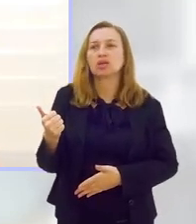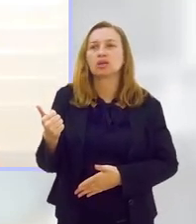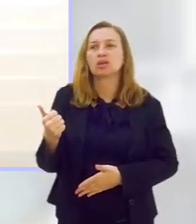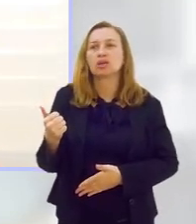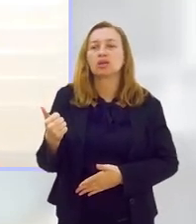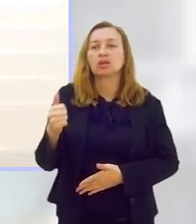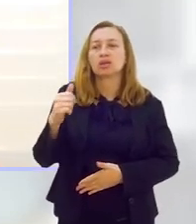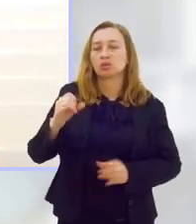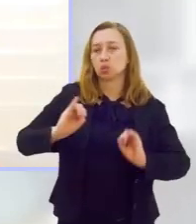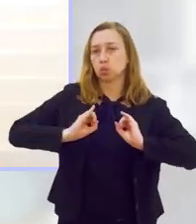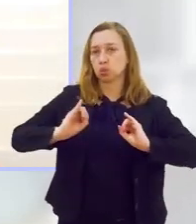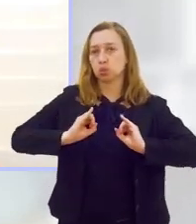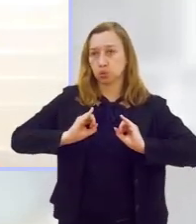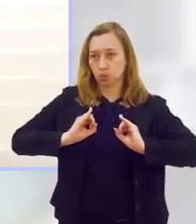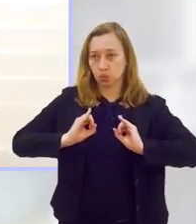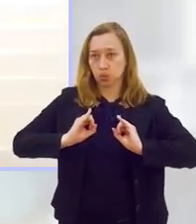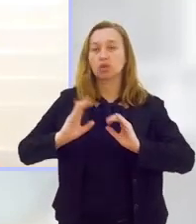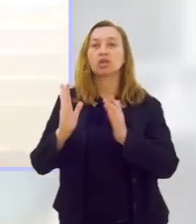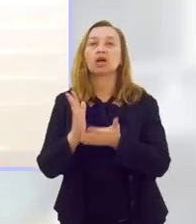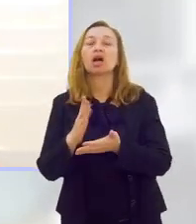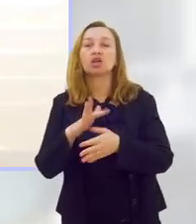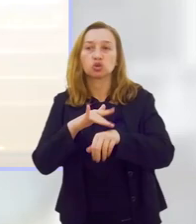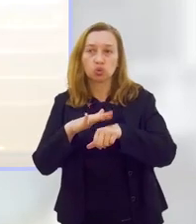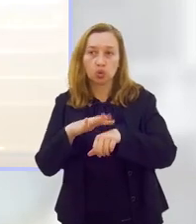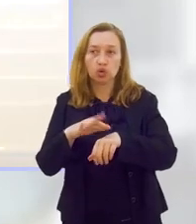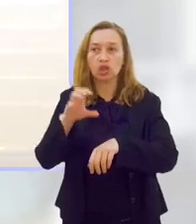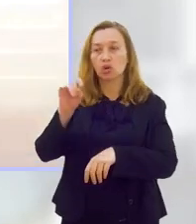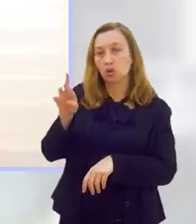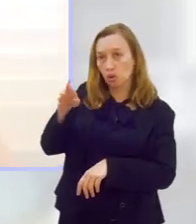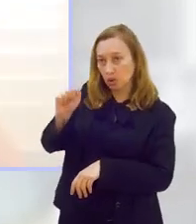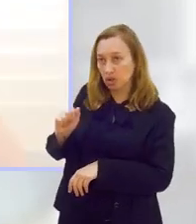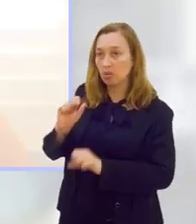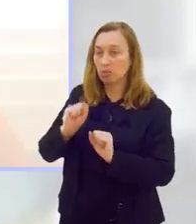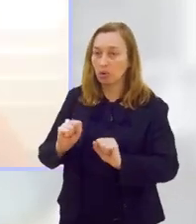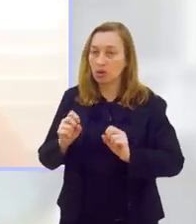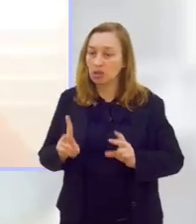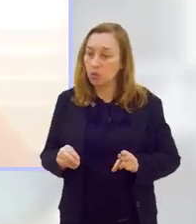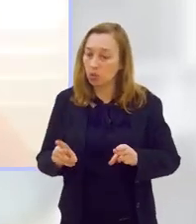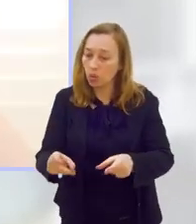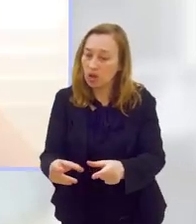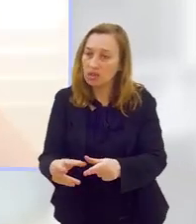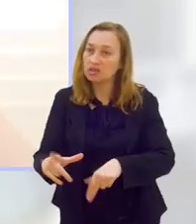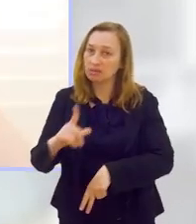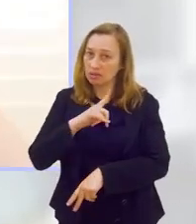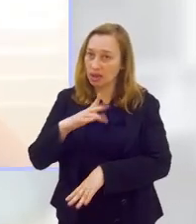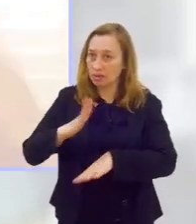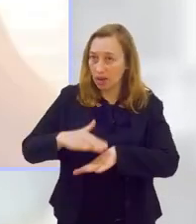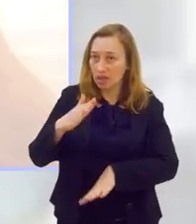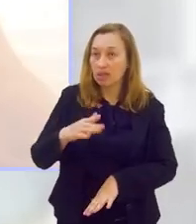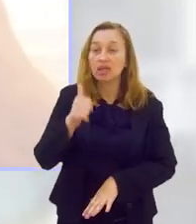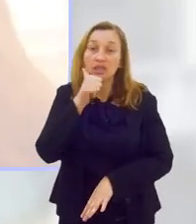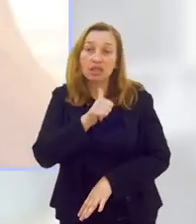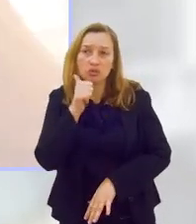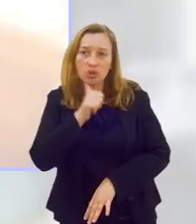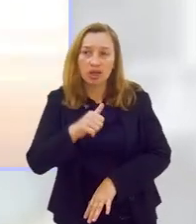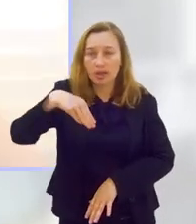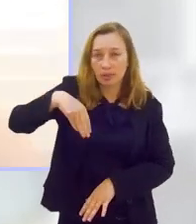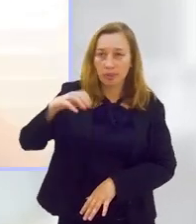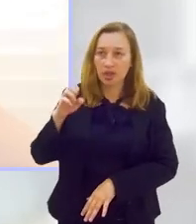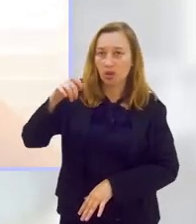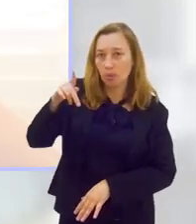crônicas, pode levar ao aumento de câncer. E nas mulheres na menopausa, por exemplo, onde há uma